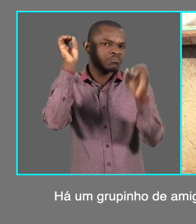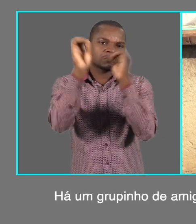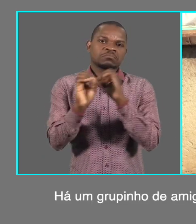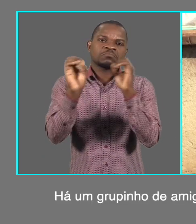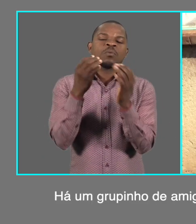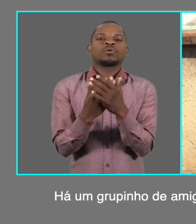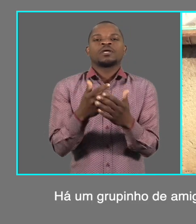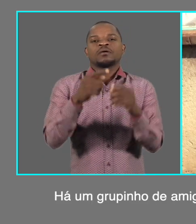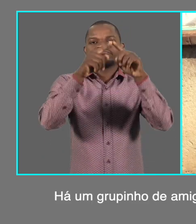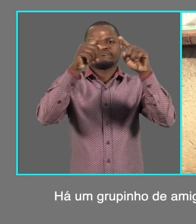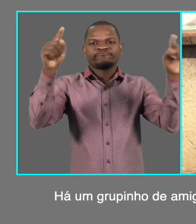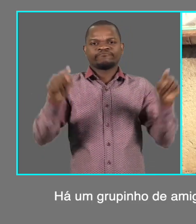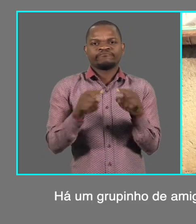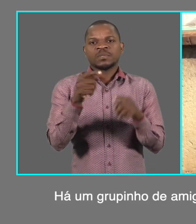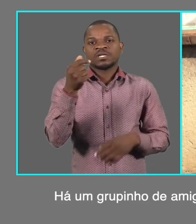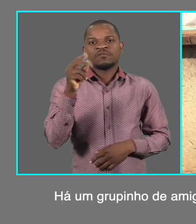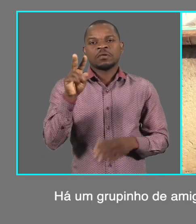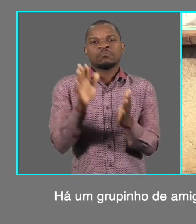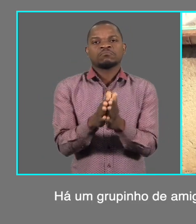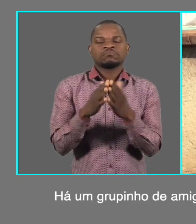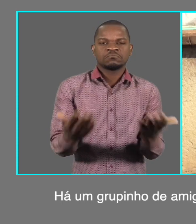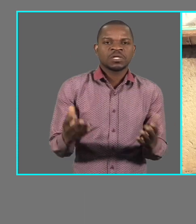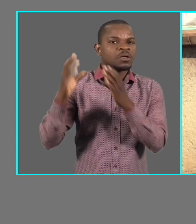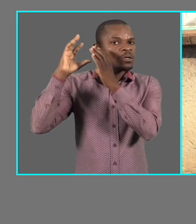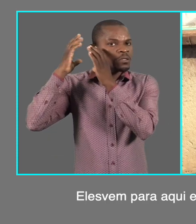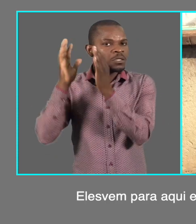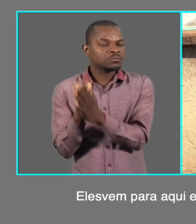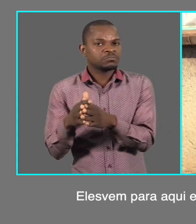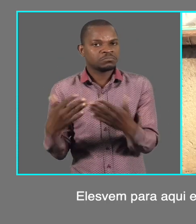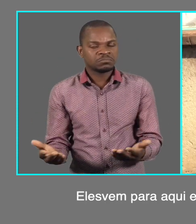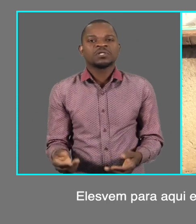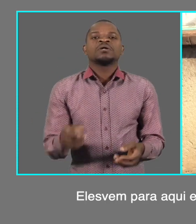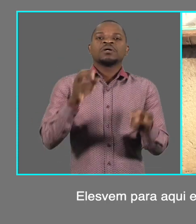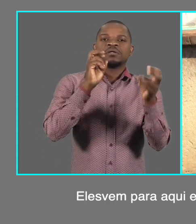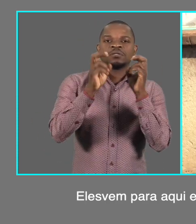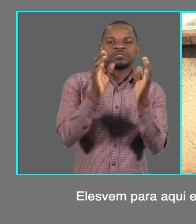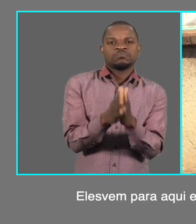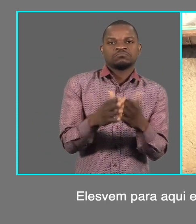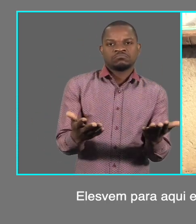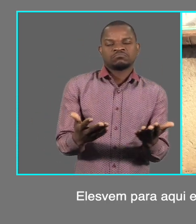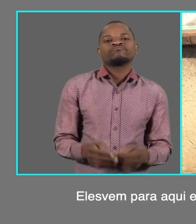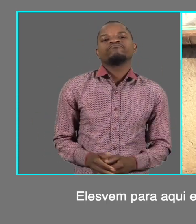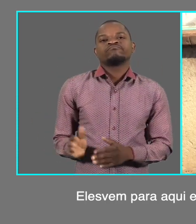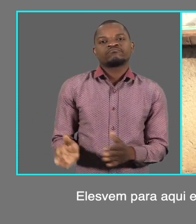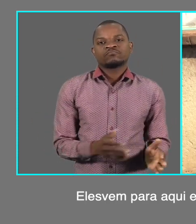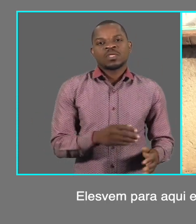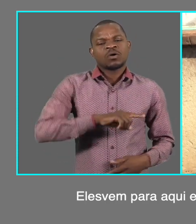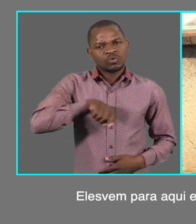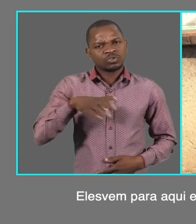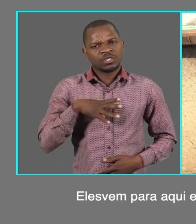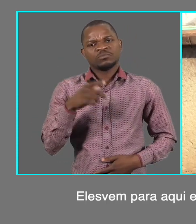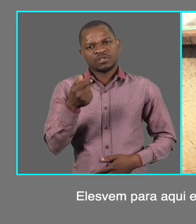de amigas delas que têm estudado em conjunto. Eles vêm para aqui e estudam em conjunto,